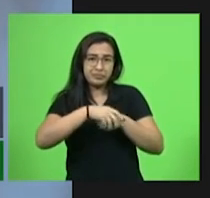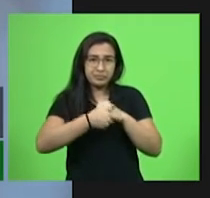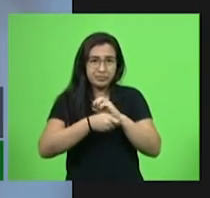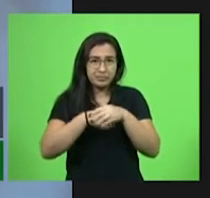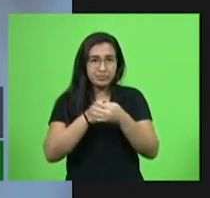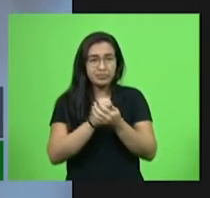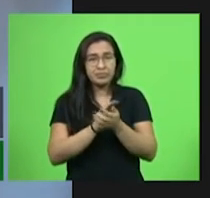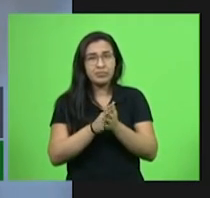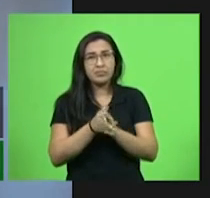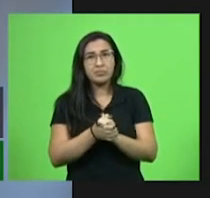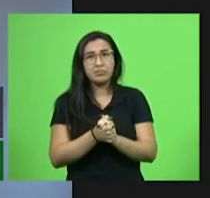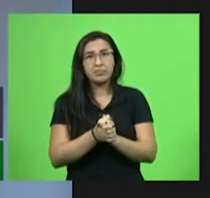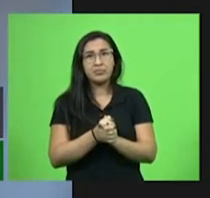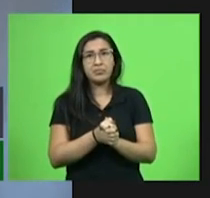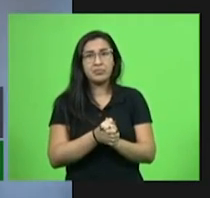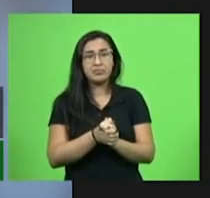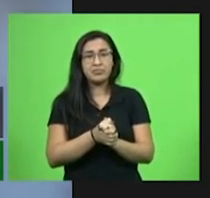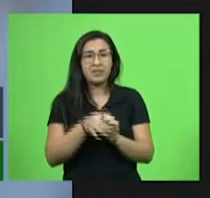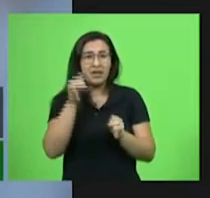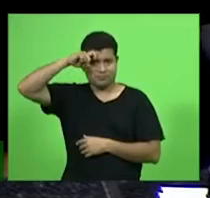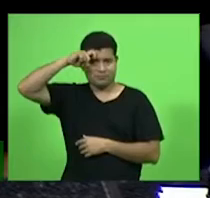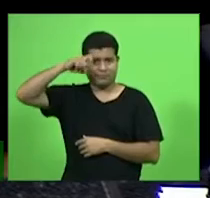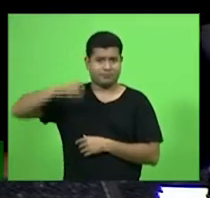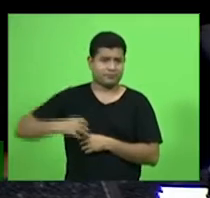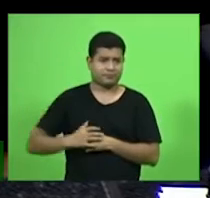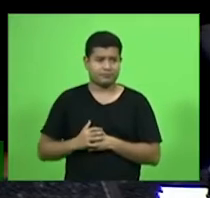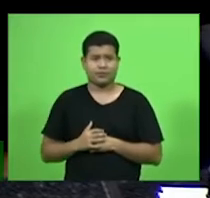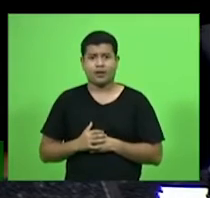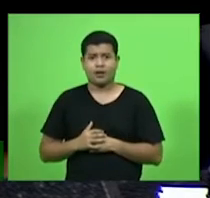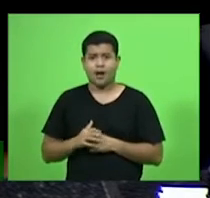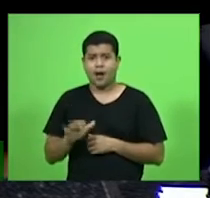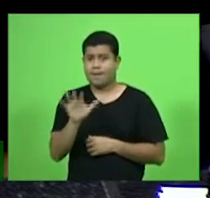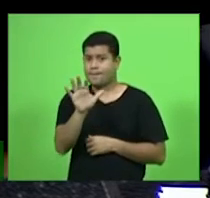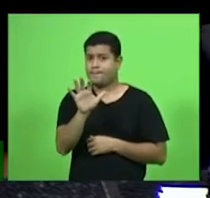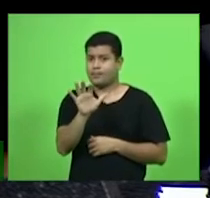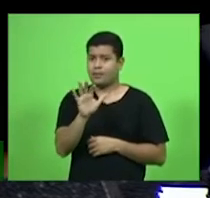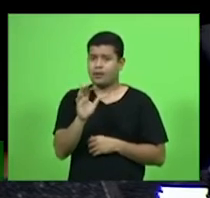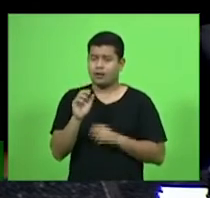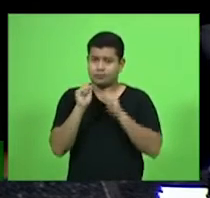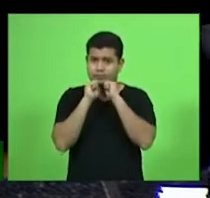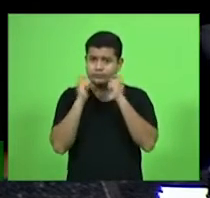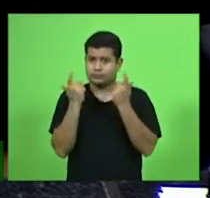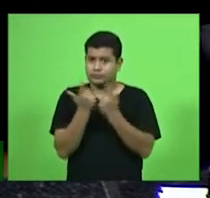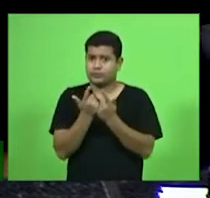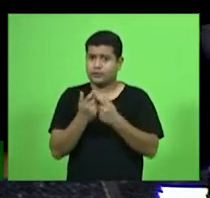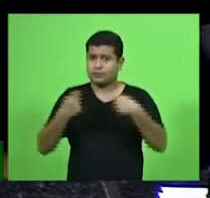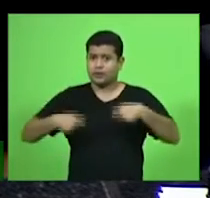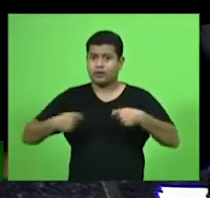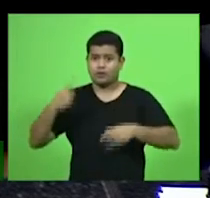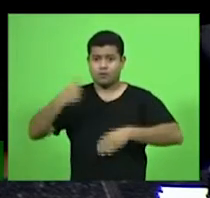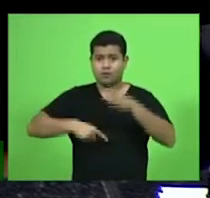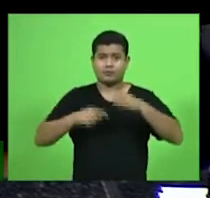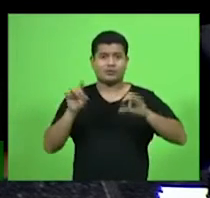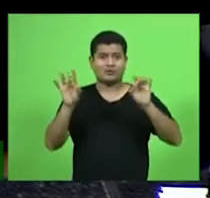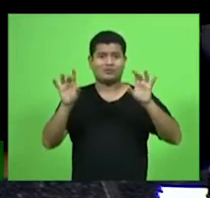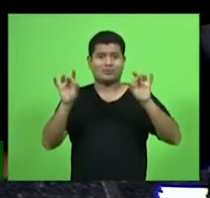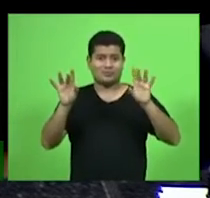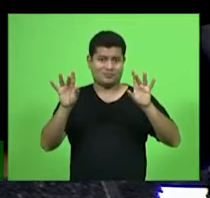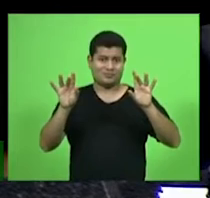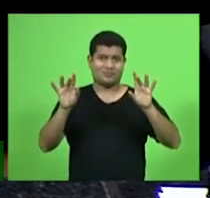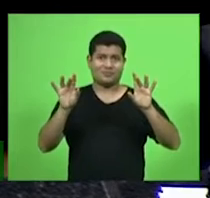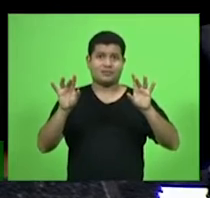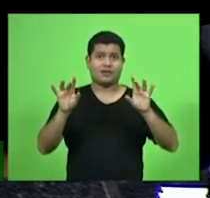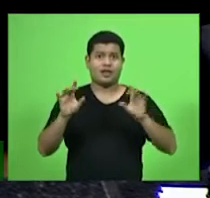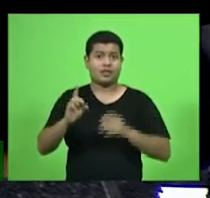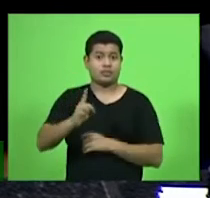de se encontrar sem máscara. A Assembleia precisa fazer uma comissão especial de